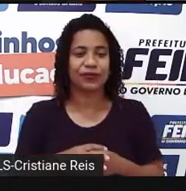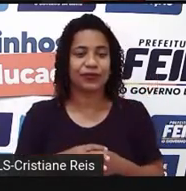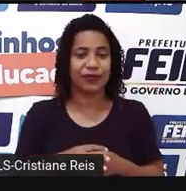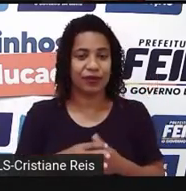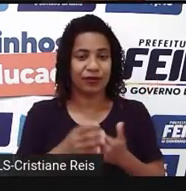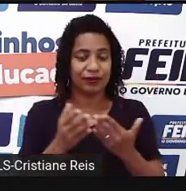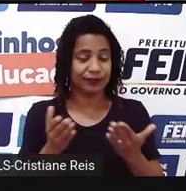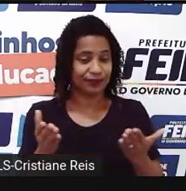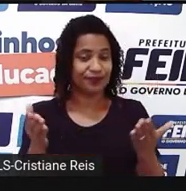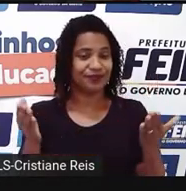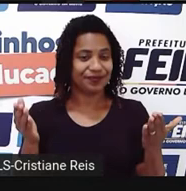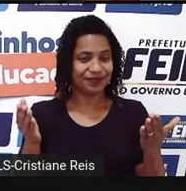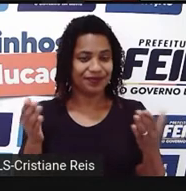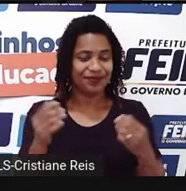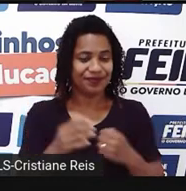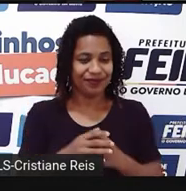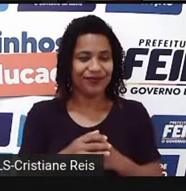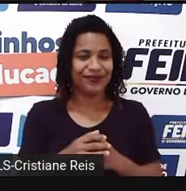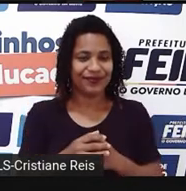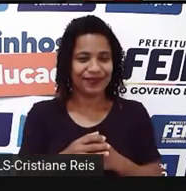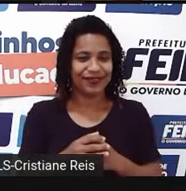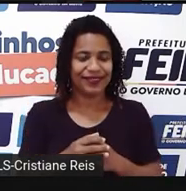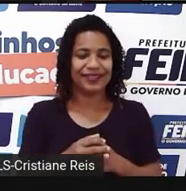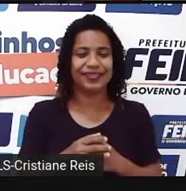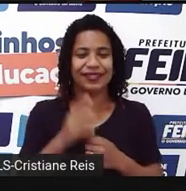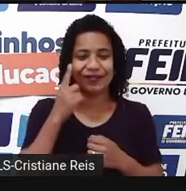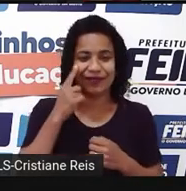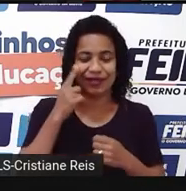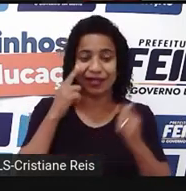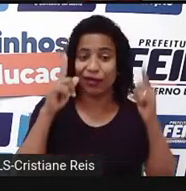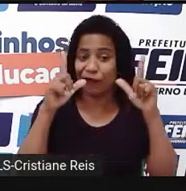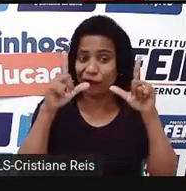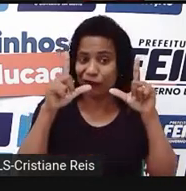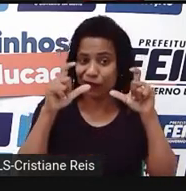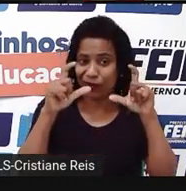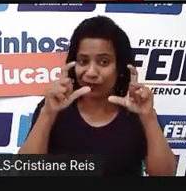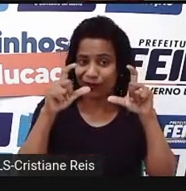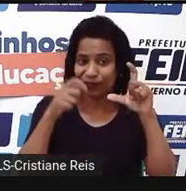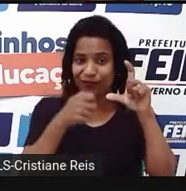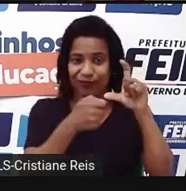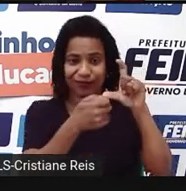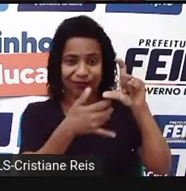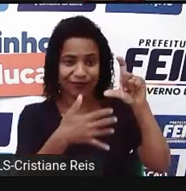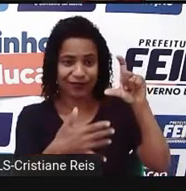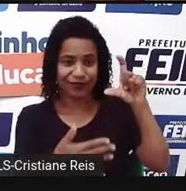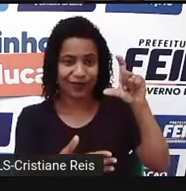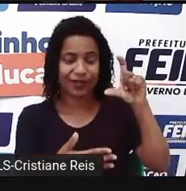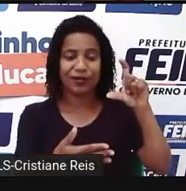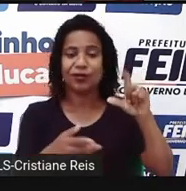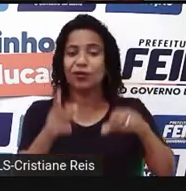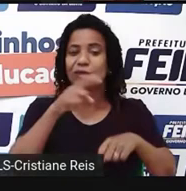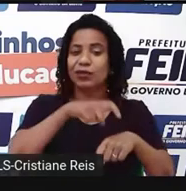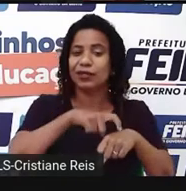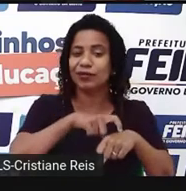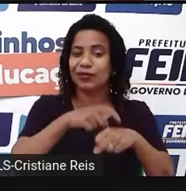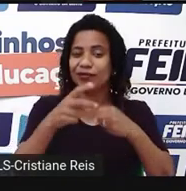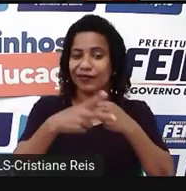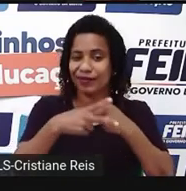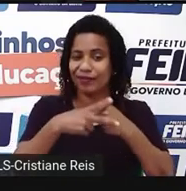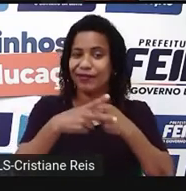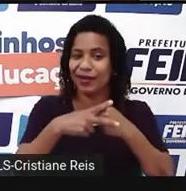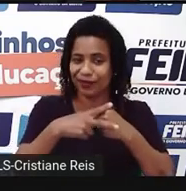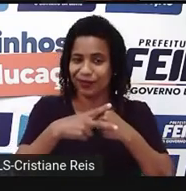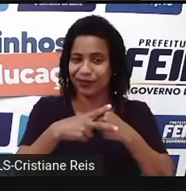future plans, a gente precisa utilizar um tempo verbal da língua inglesa, que é chamado de simple